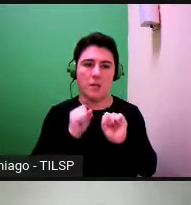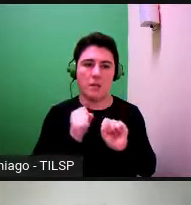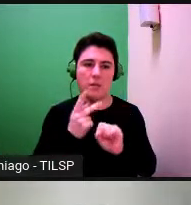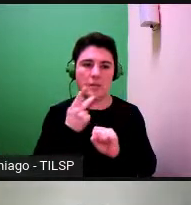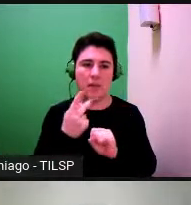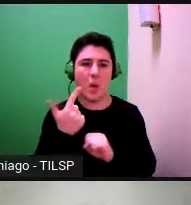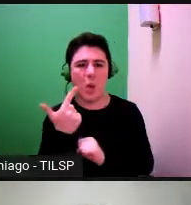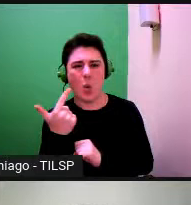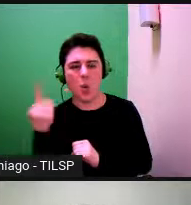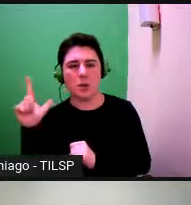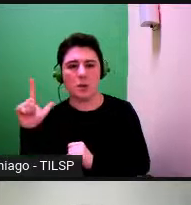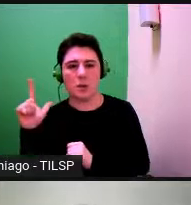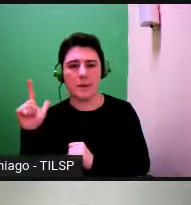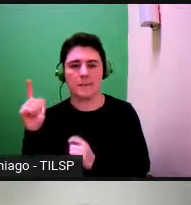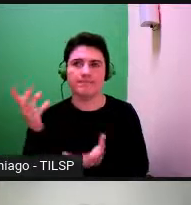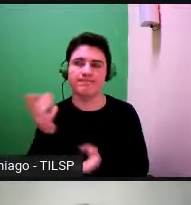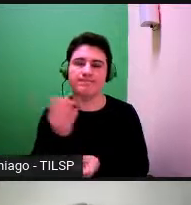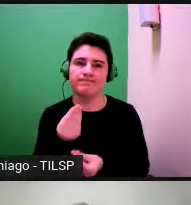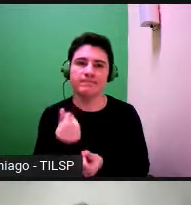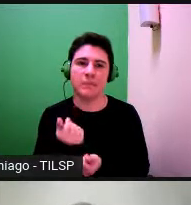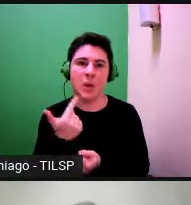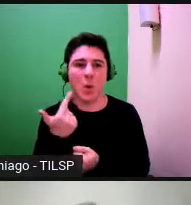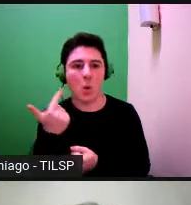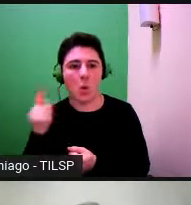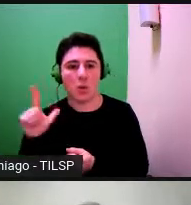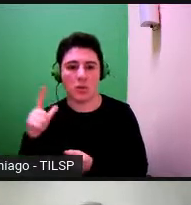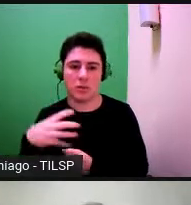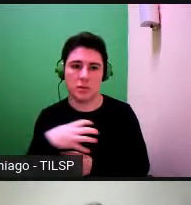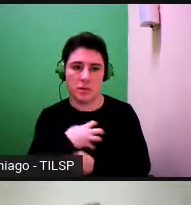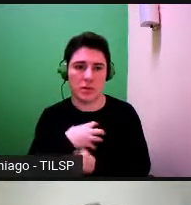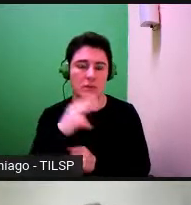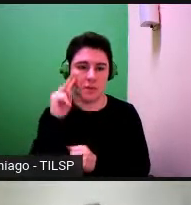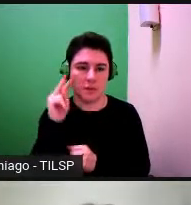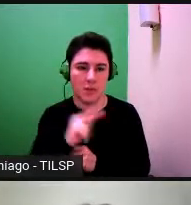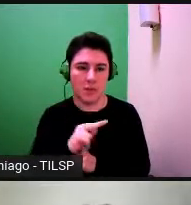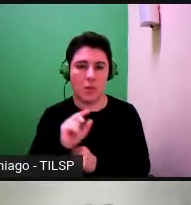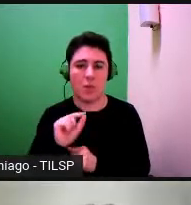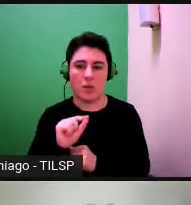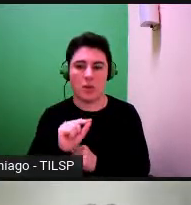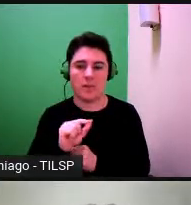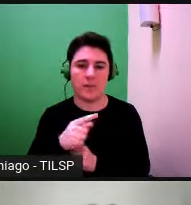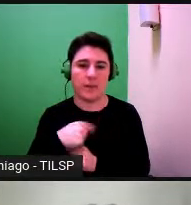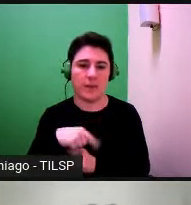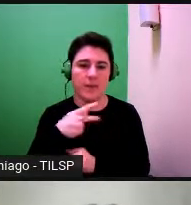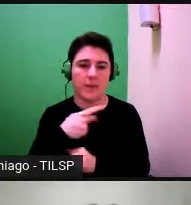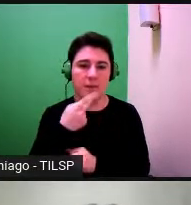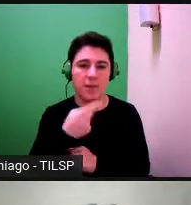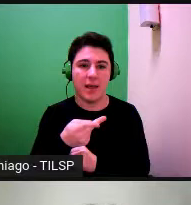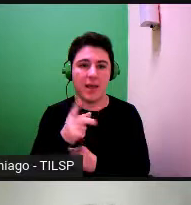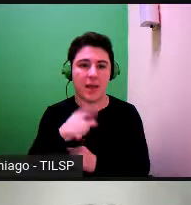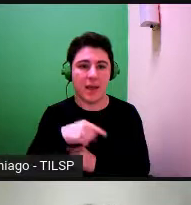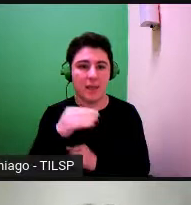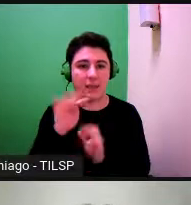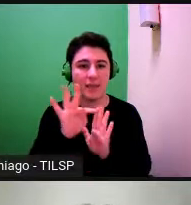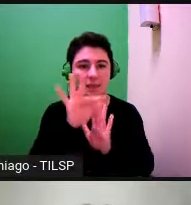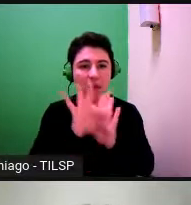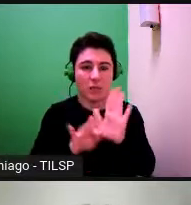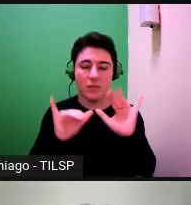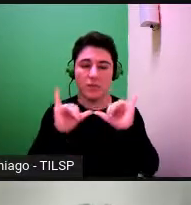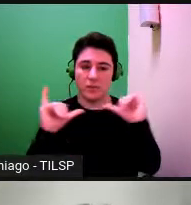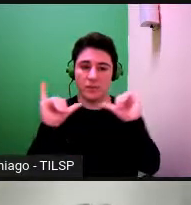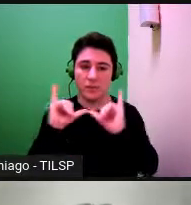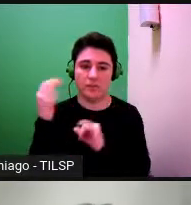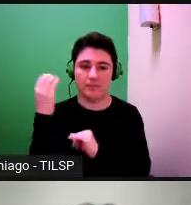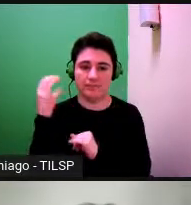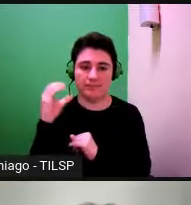uma outra digamos uma outra forma de olhar a questão que é falar em textos de divulgação científica que servem de